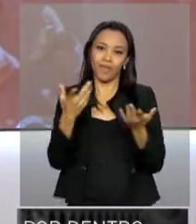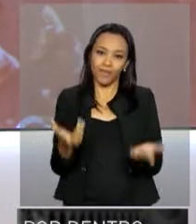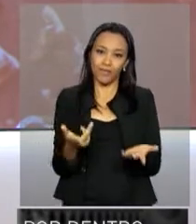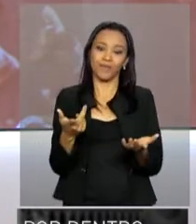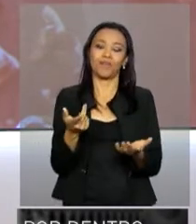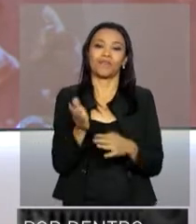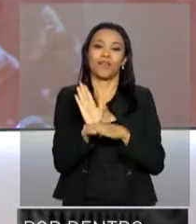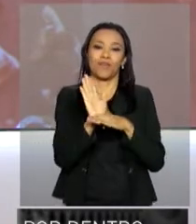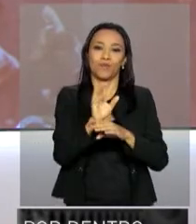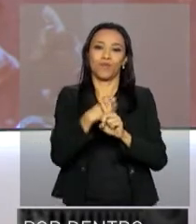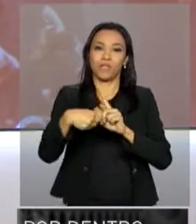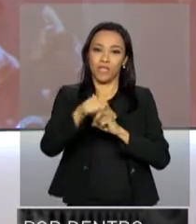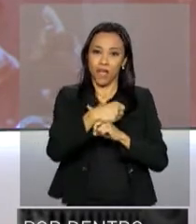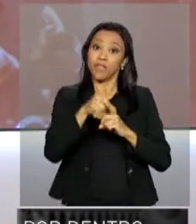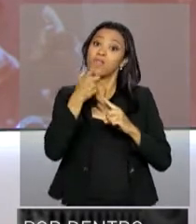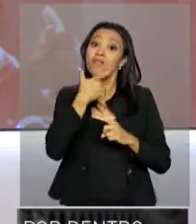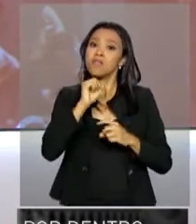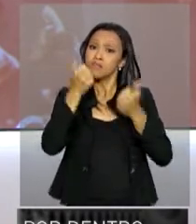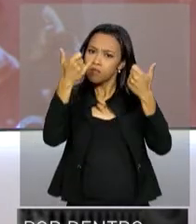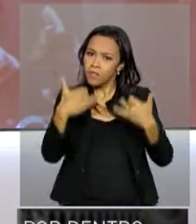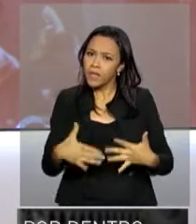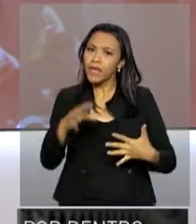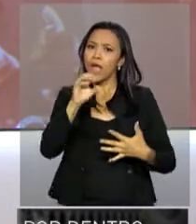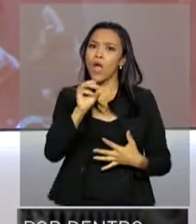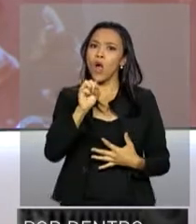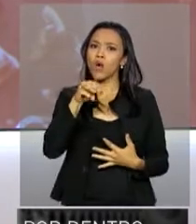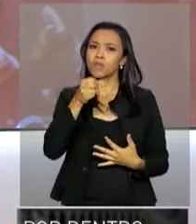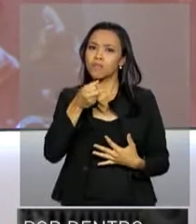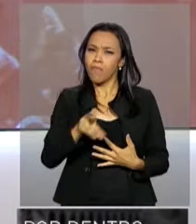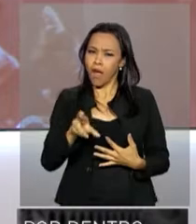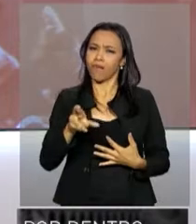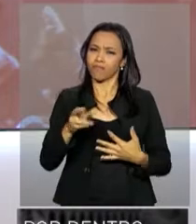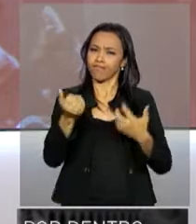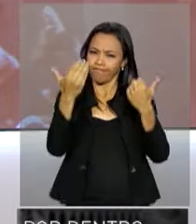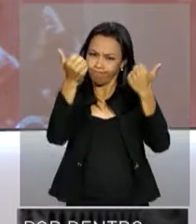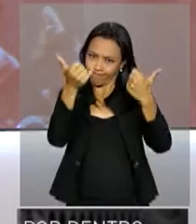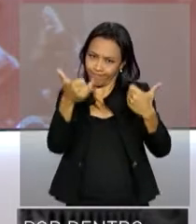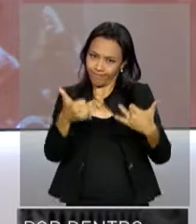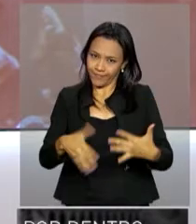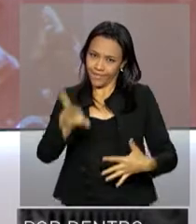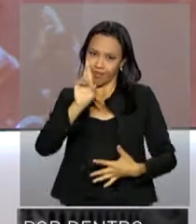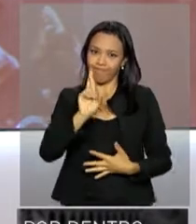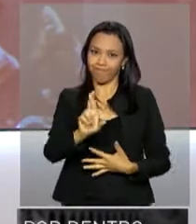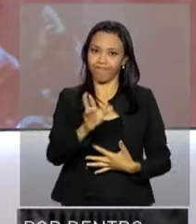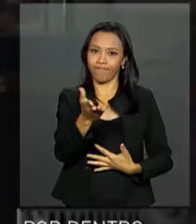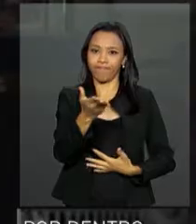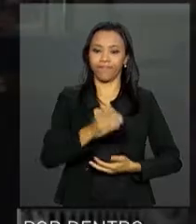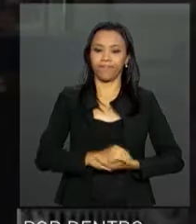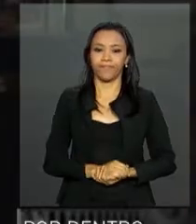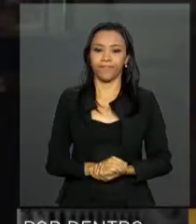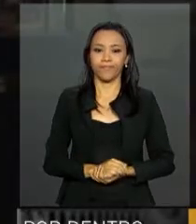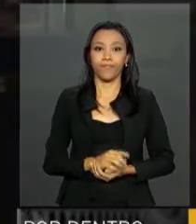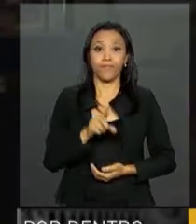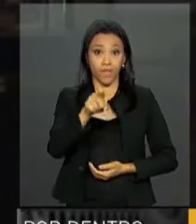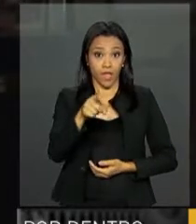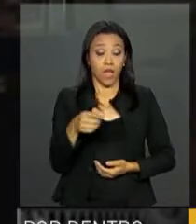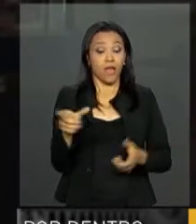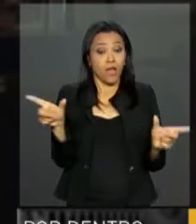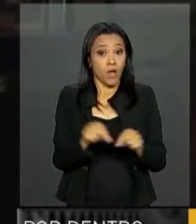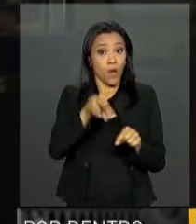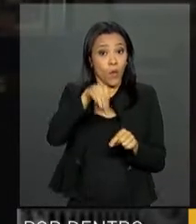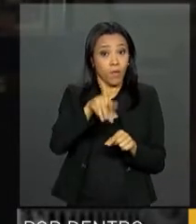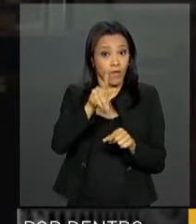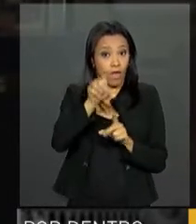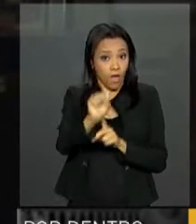Quem explica é Osmar Terra, que comanda a pasta do Desenvolvimento Social e Agrário. O Desenvolvimento Social tem um